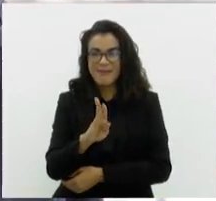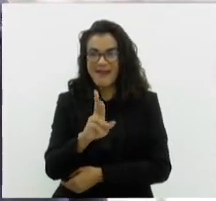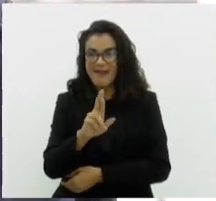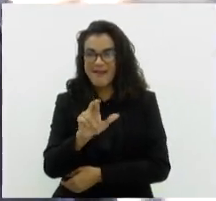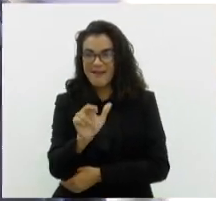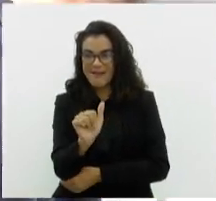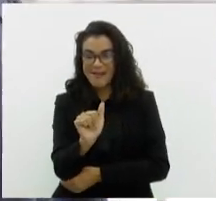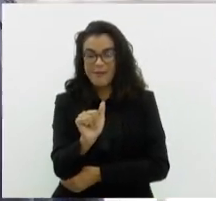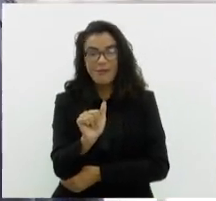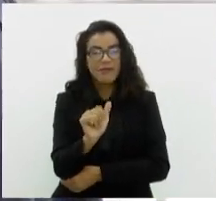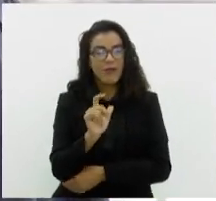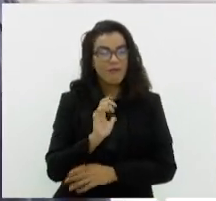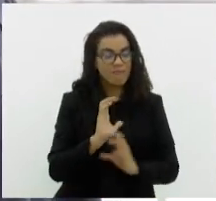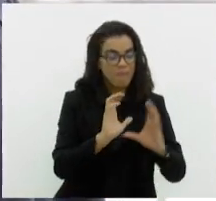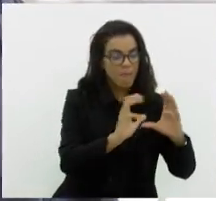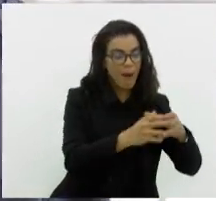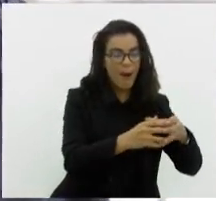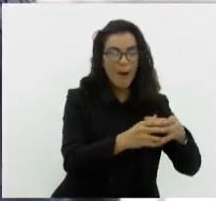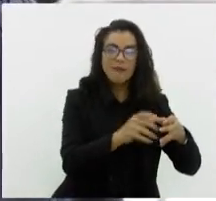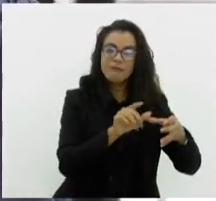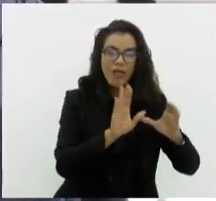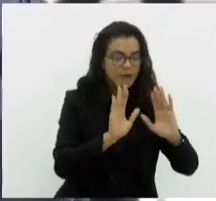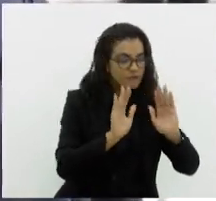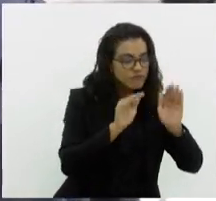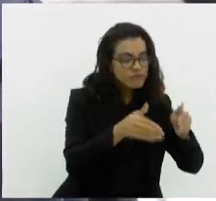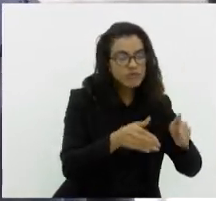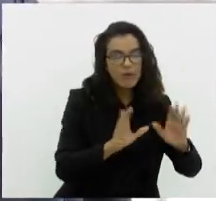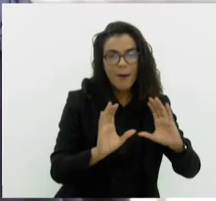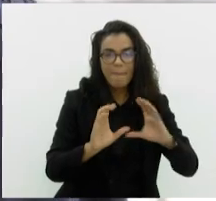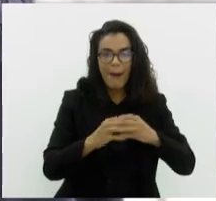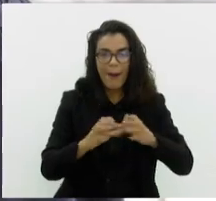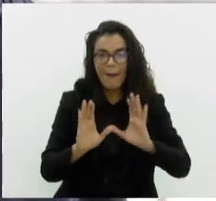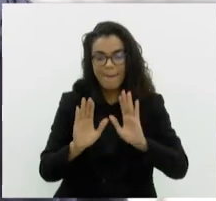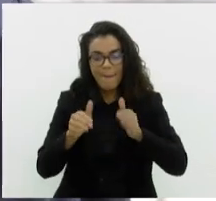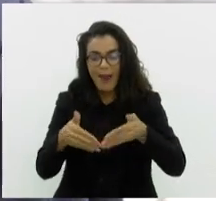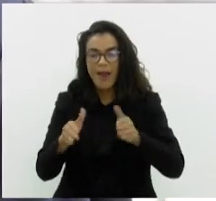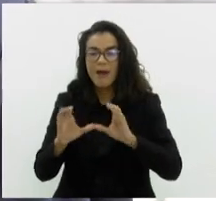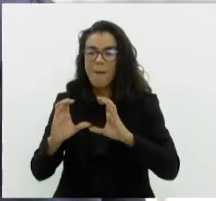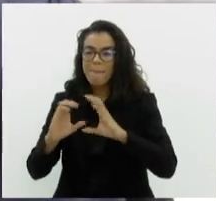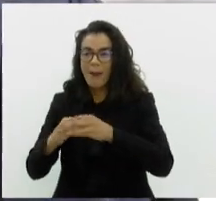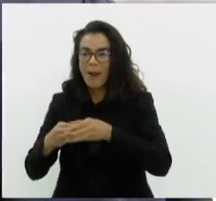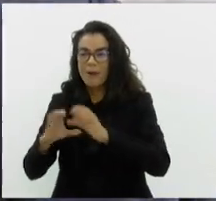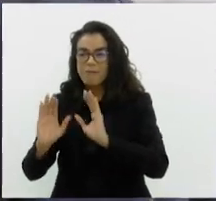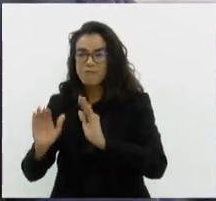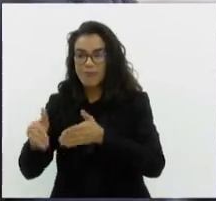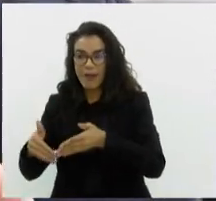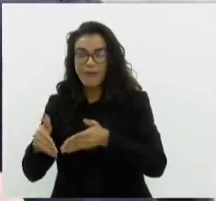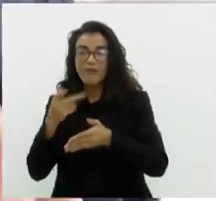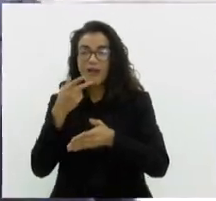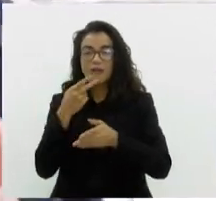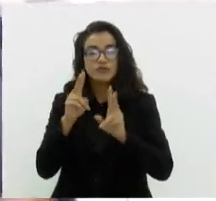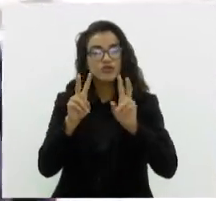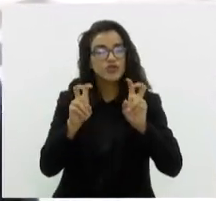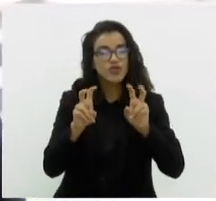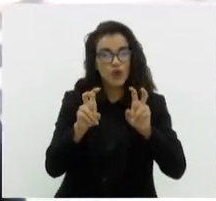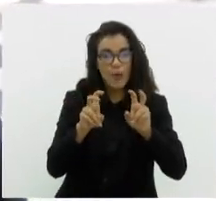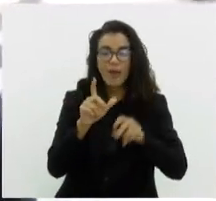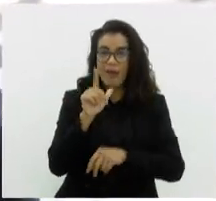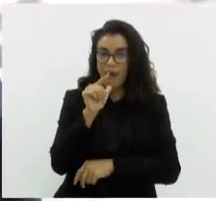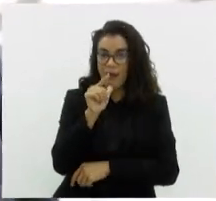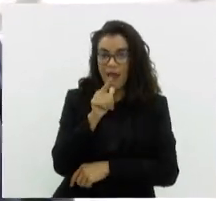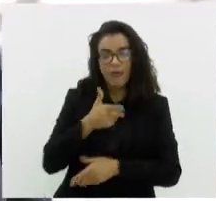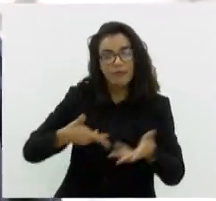um desses territórios tem as suas especificidades, tratando da gestão de recursos hídricos, e a gente troca